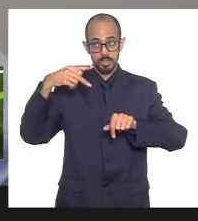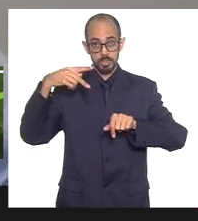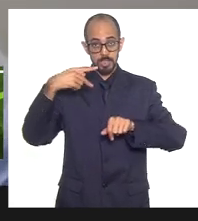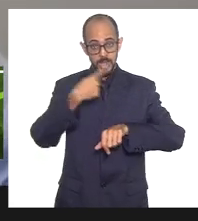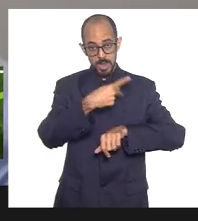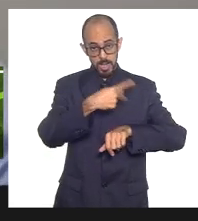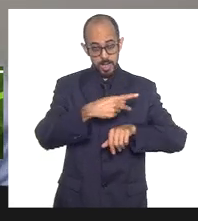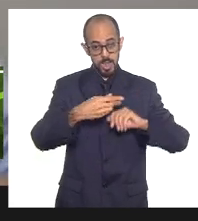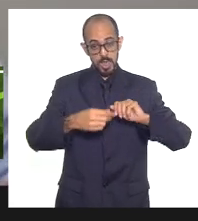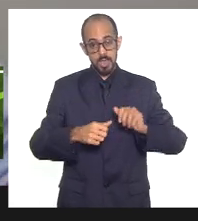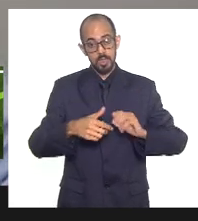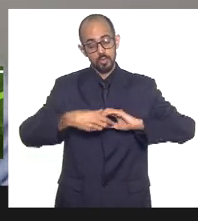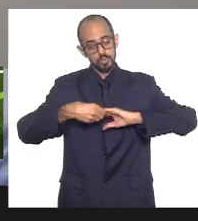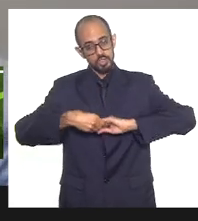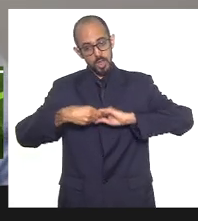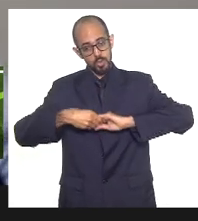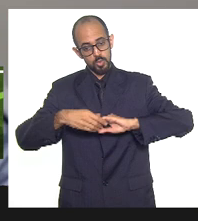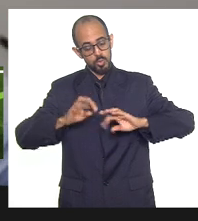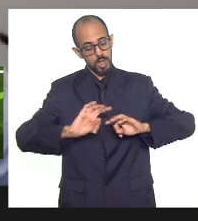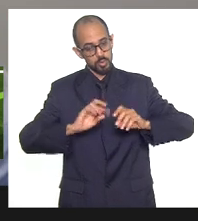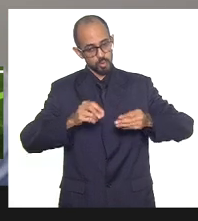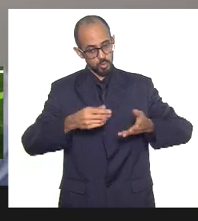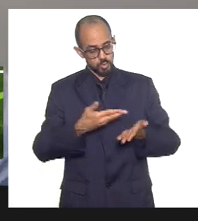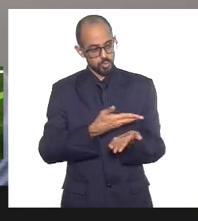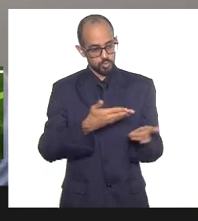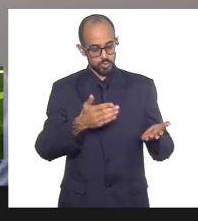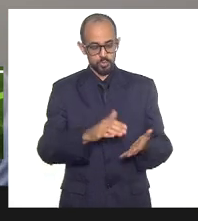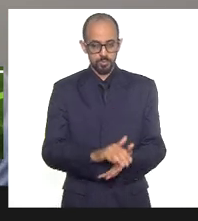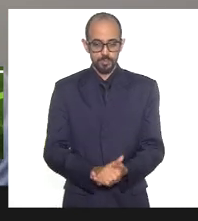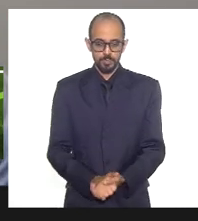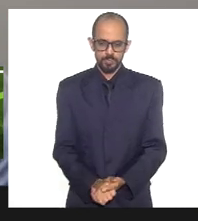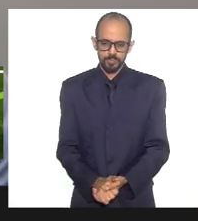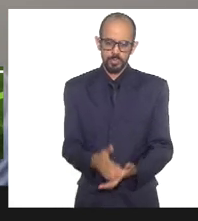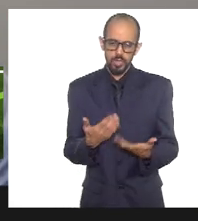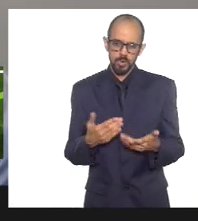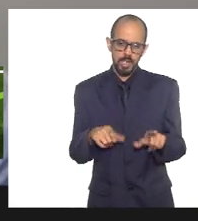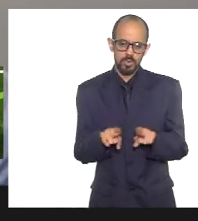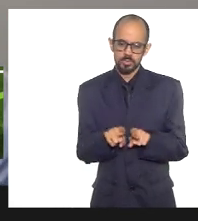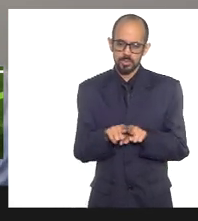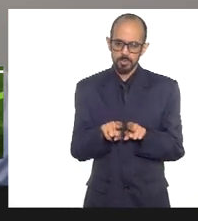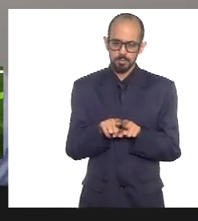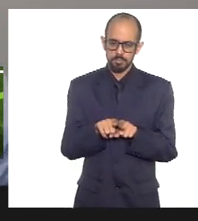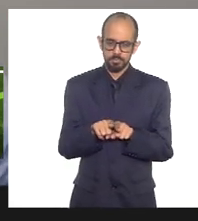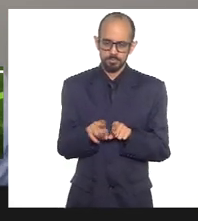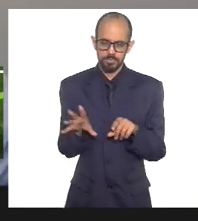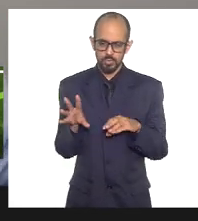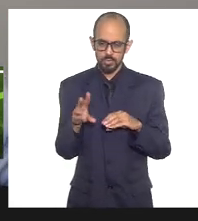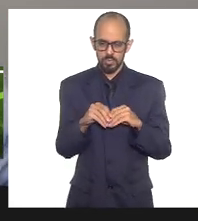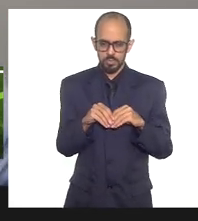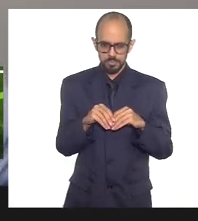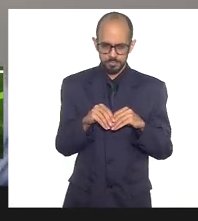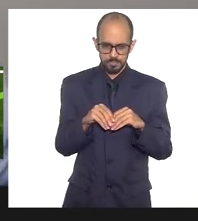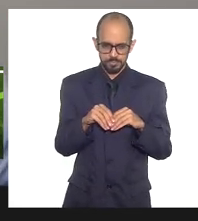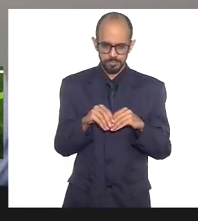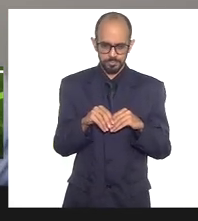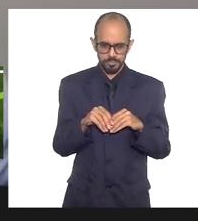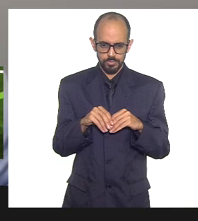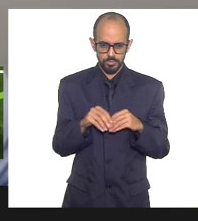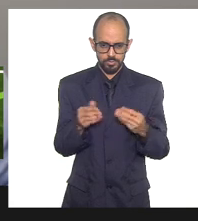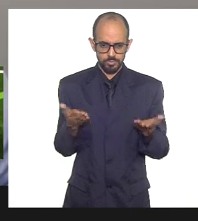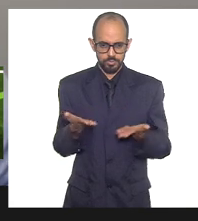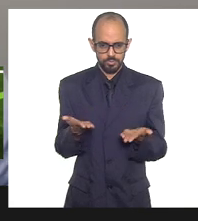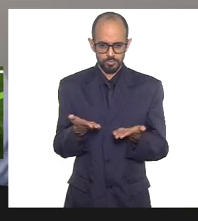convidados na sessão de hoje. Eu quero, deputada Marta Rocha, também, bem brevemente, hoje,